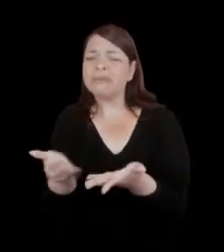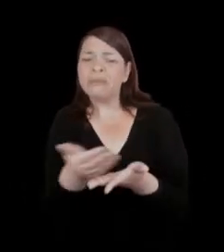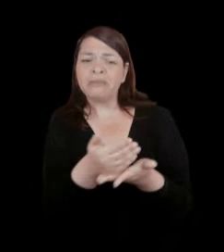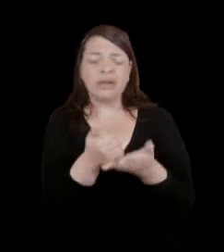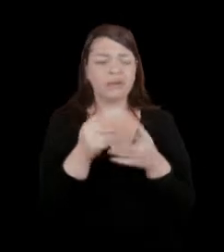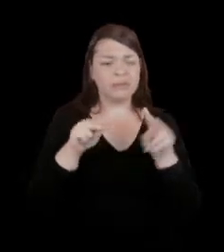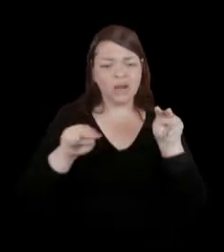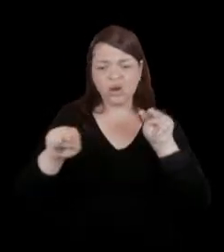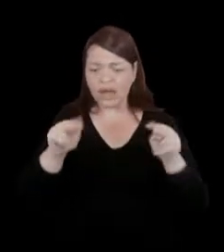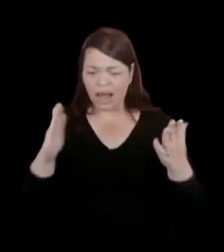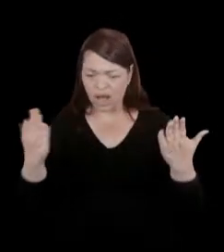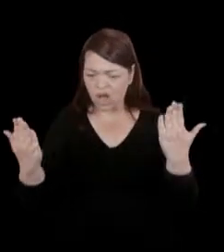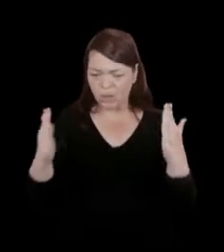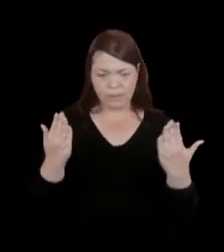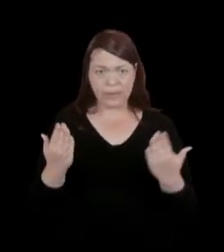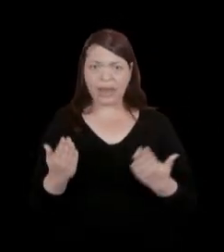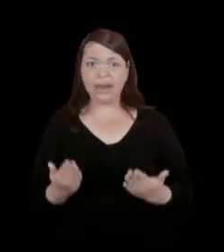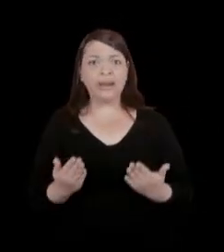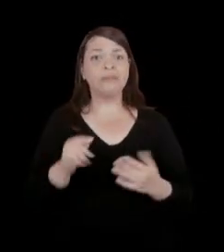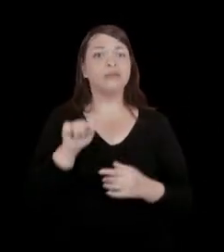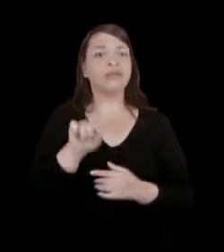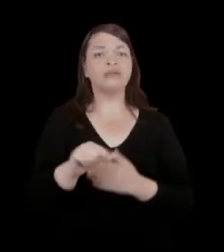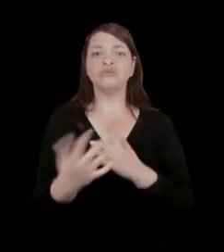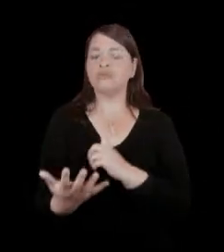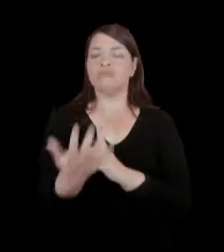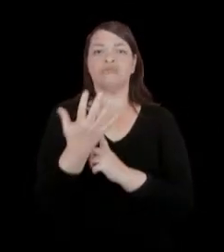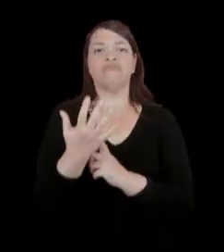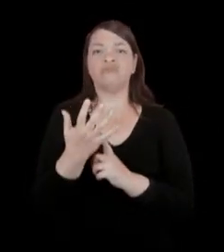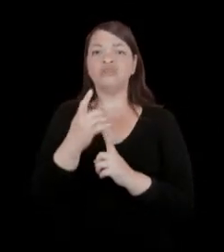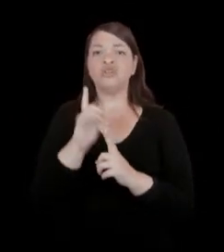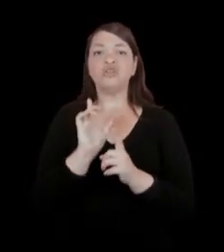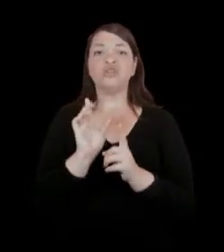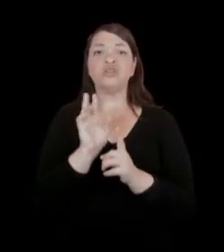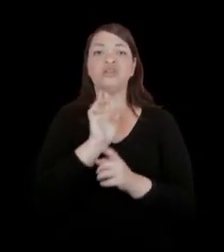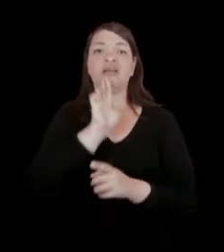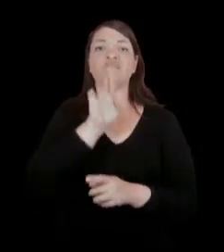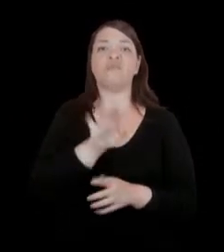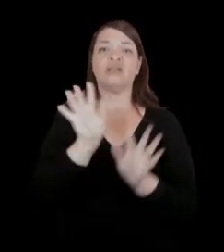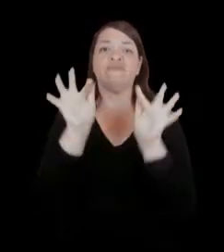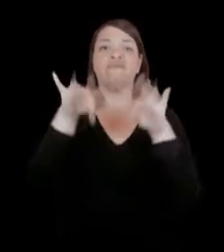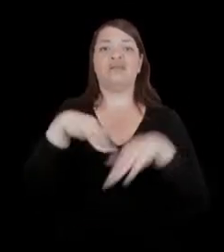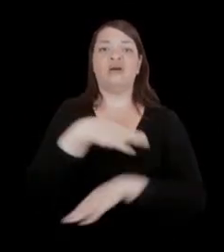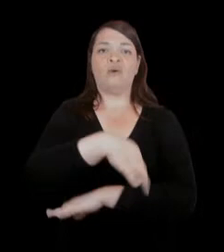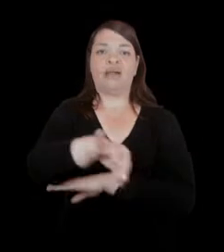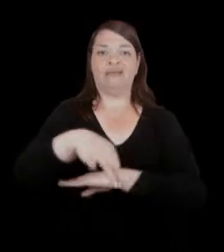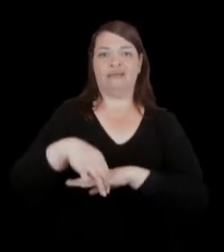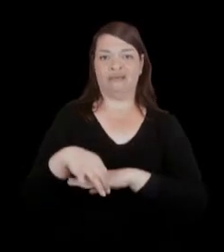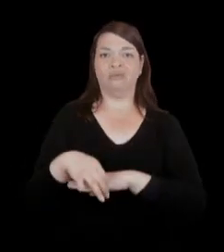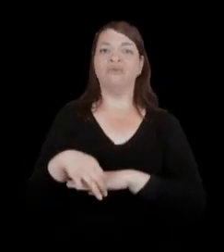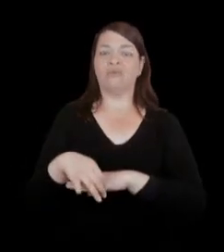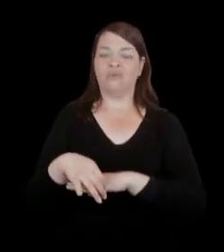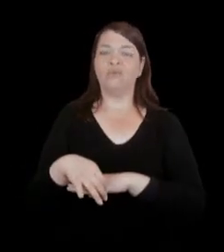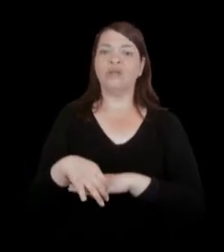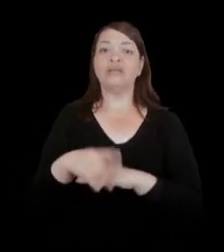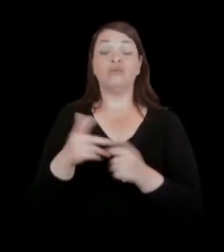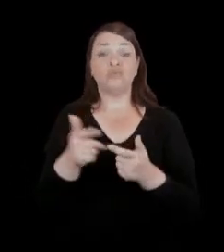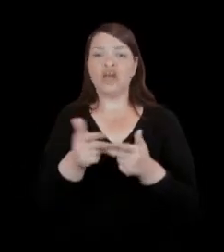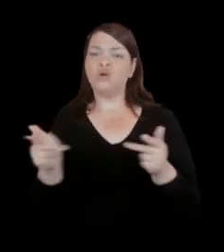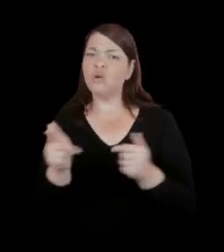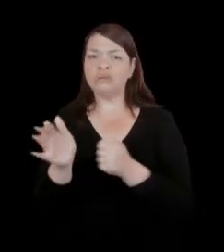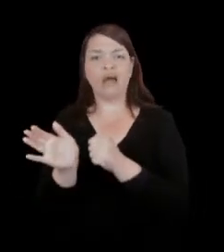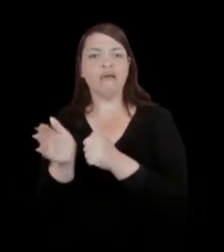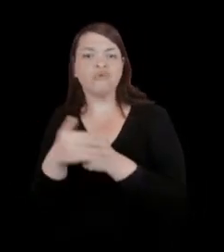para que isso não interferisse no resultado final da arquitetura. Então, muita coisa escondida ou